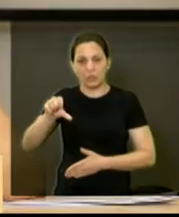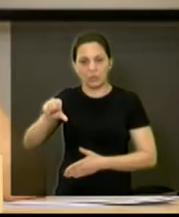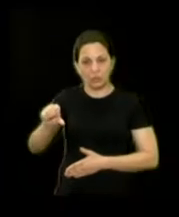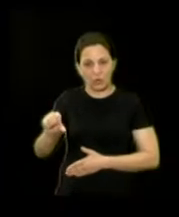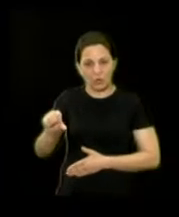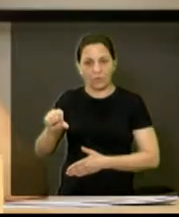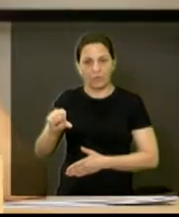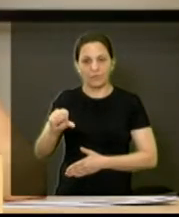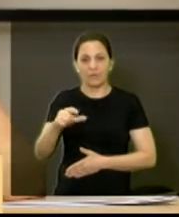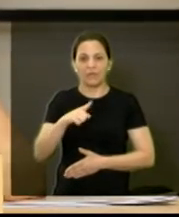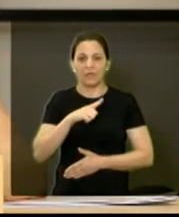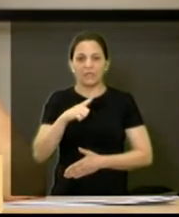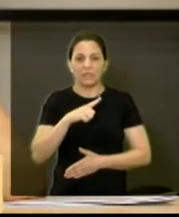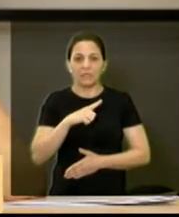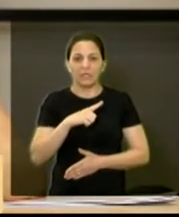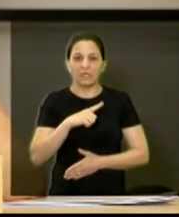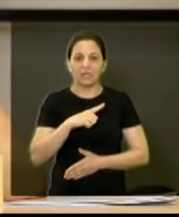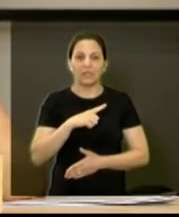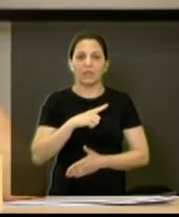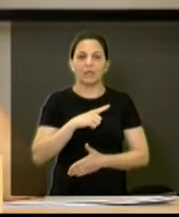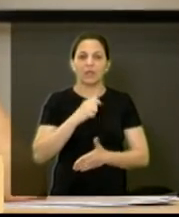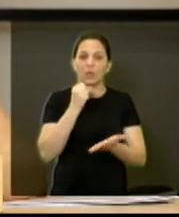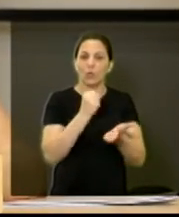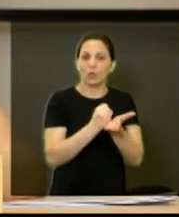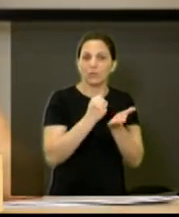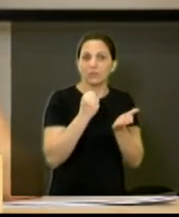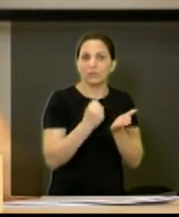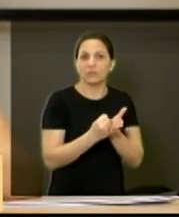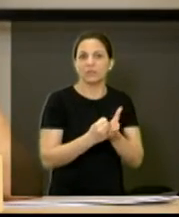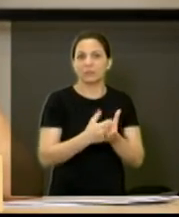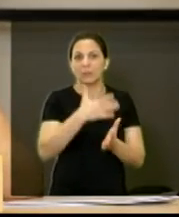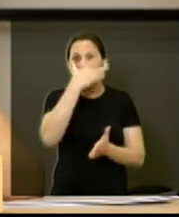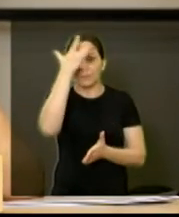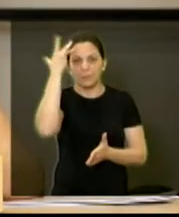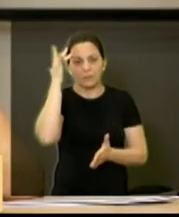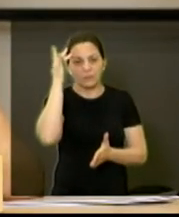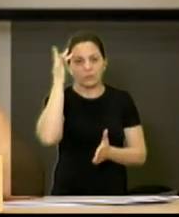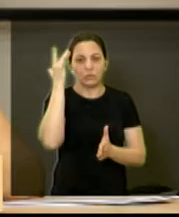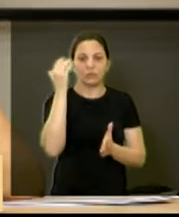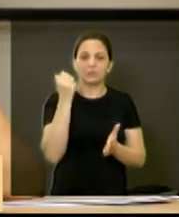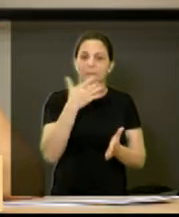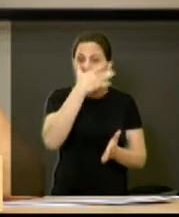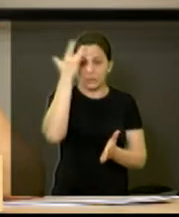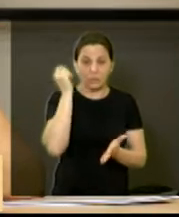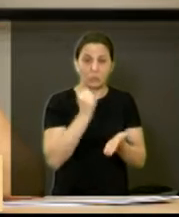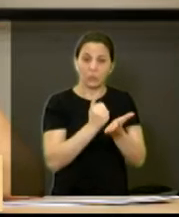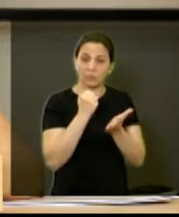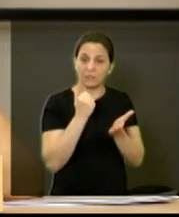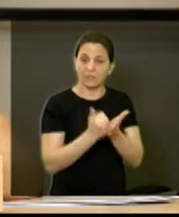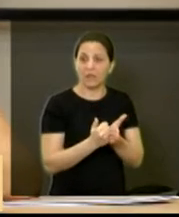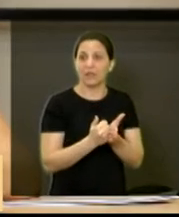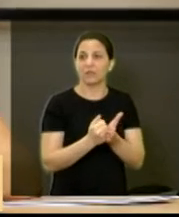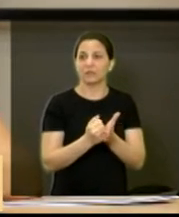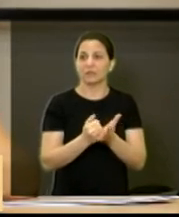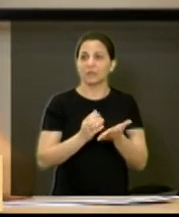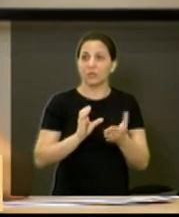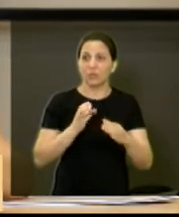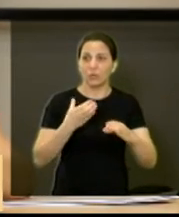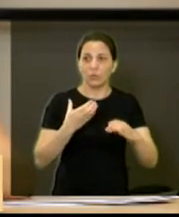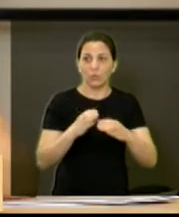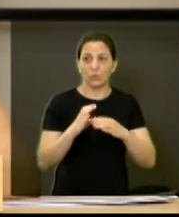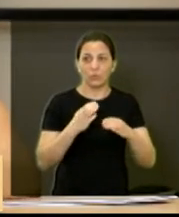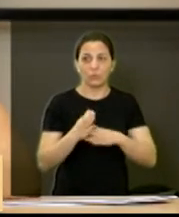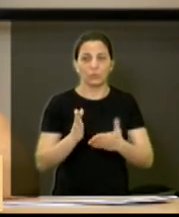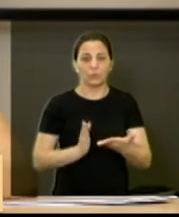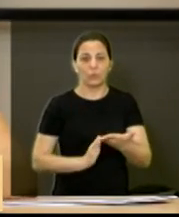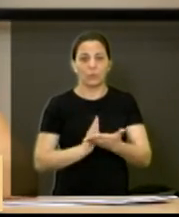nós tivemos um grande número de contratados, de pessoas que passaram em concursos públicos,